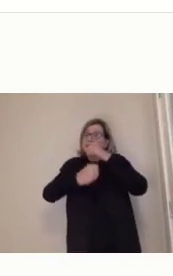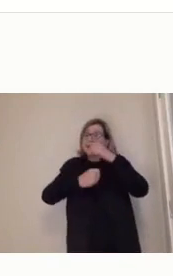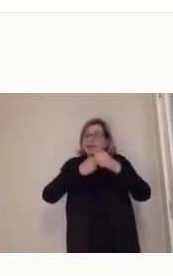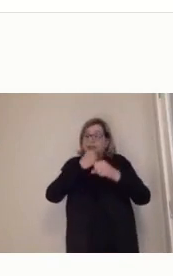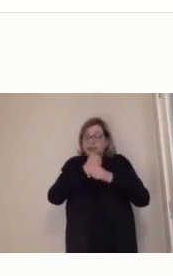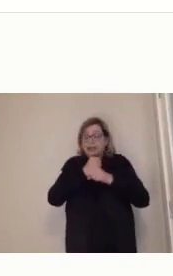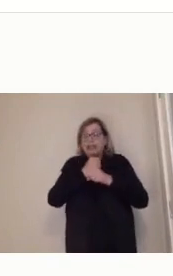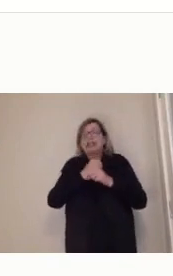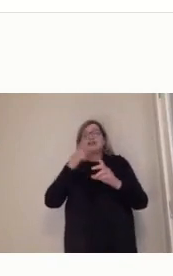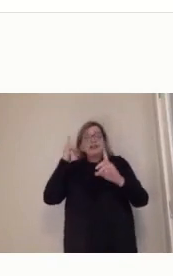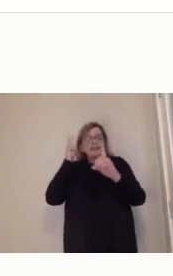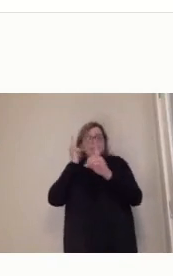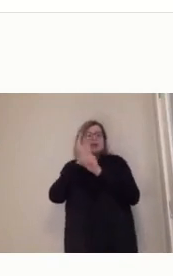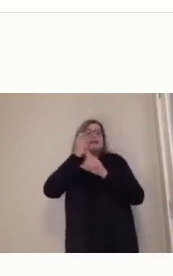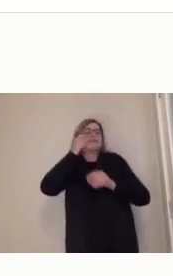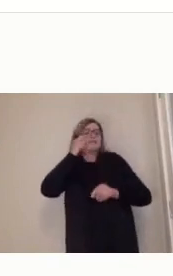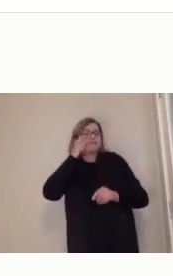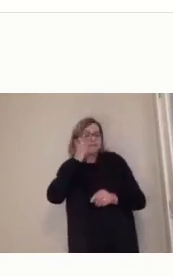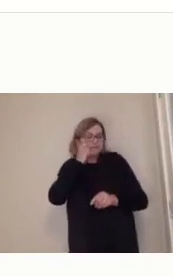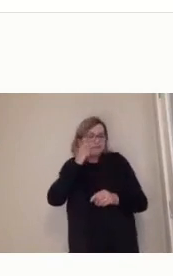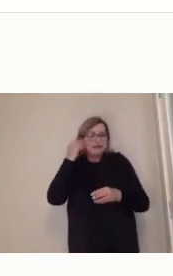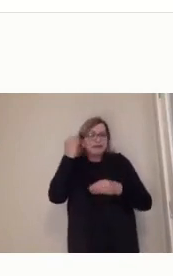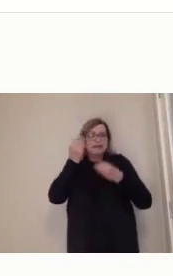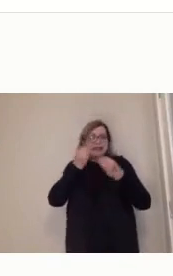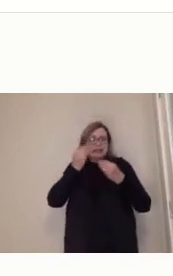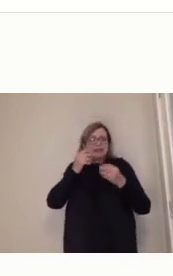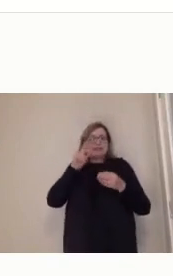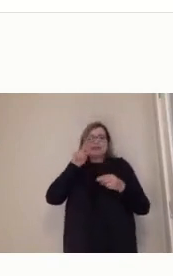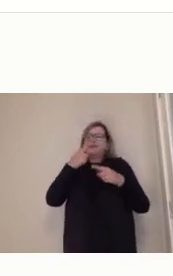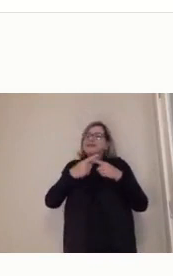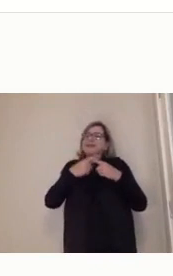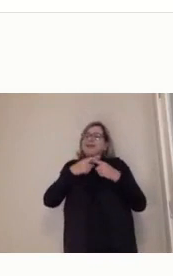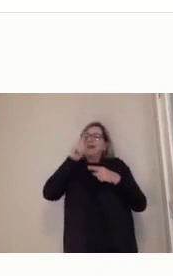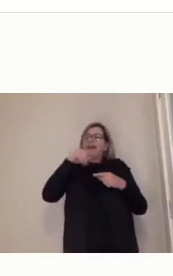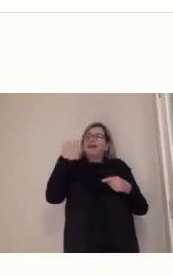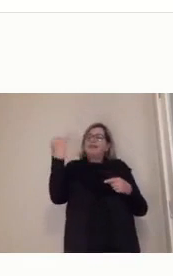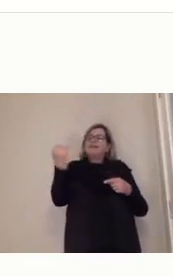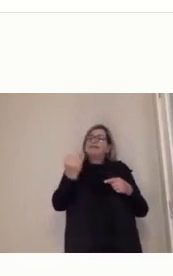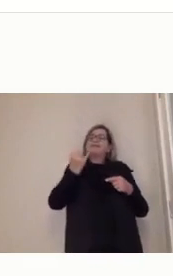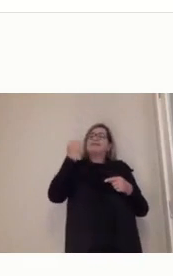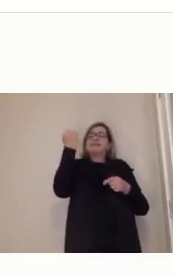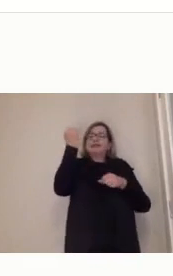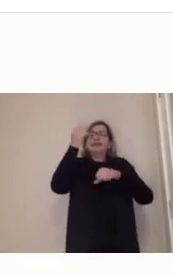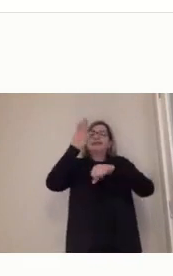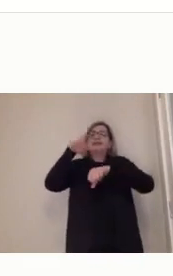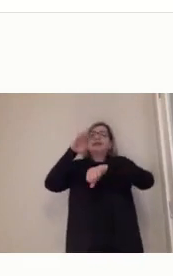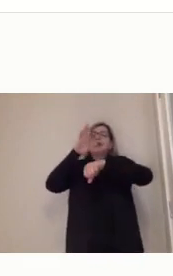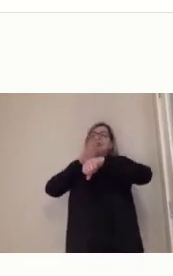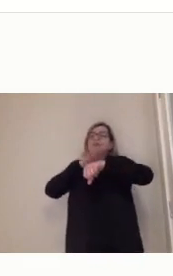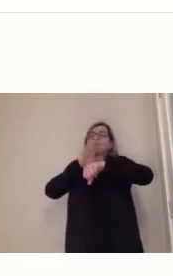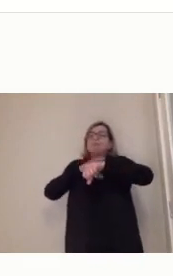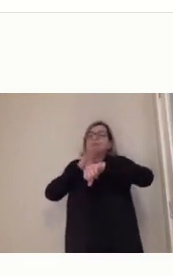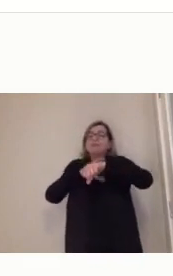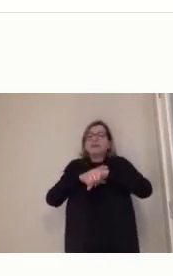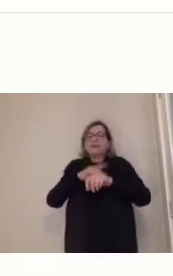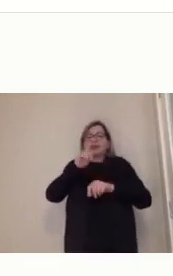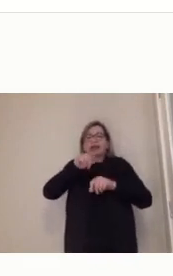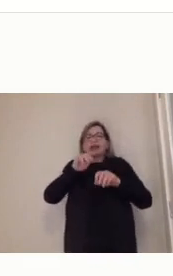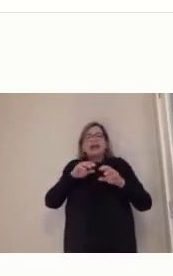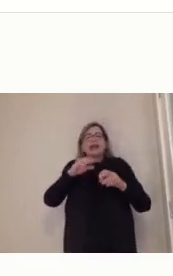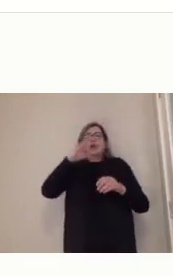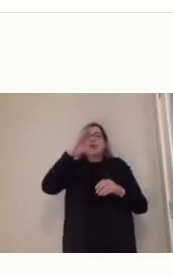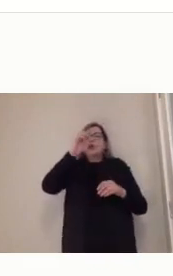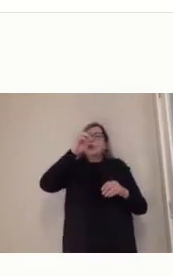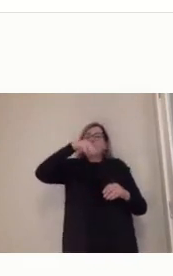a gente se denomina de comunidade de práticas, onde a gente vai, nos reunimos em seminários para avançarmos e